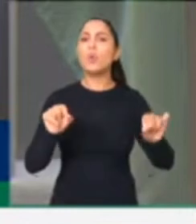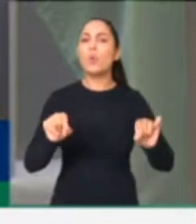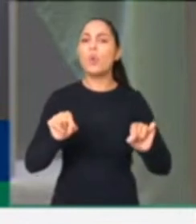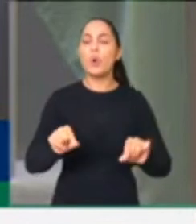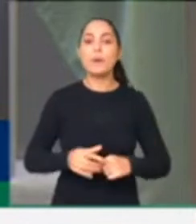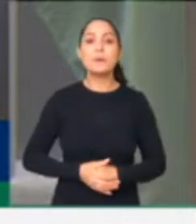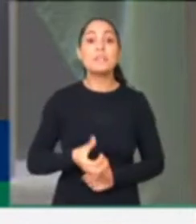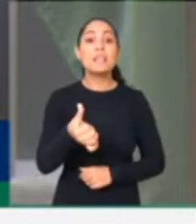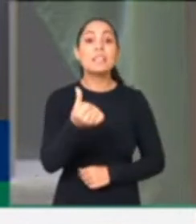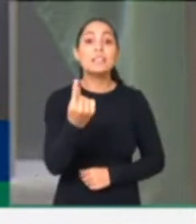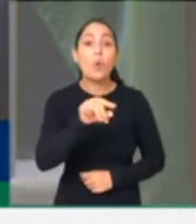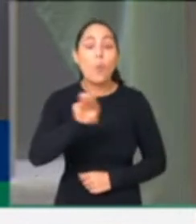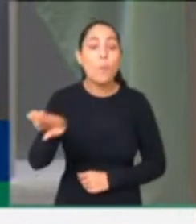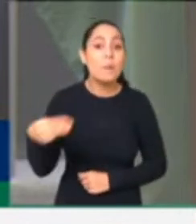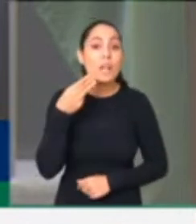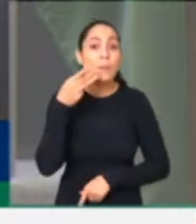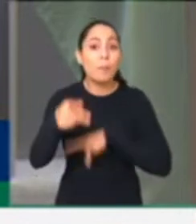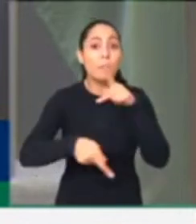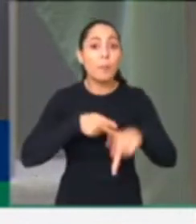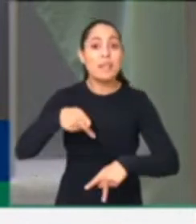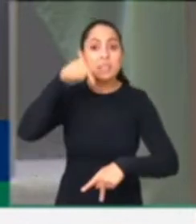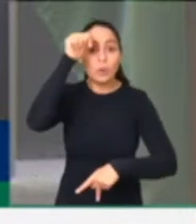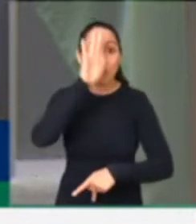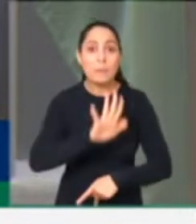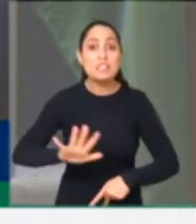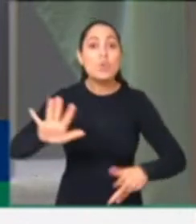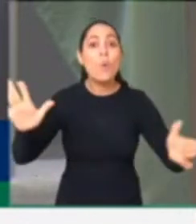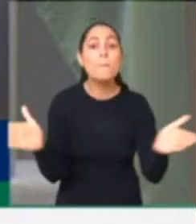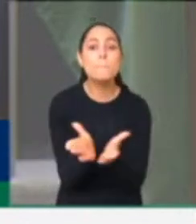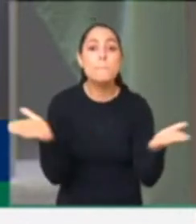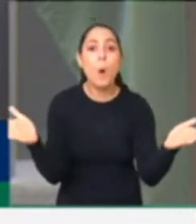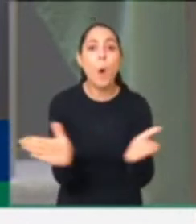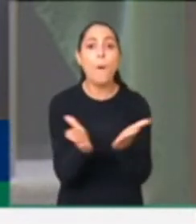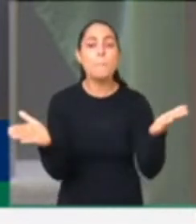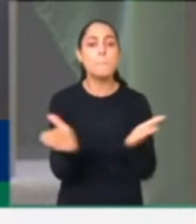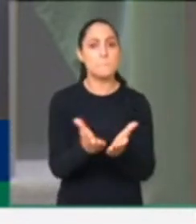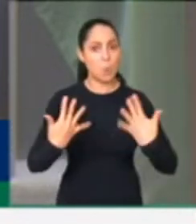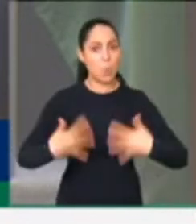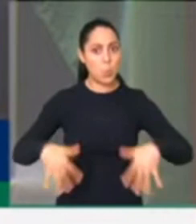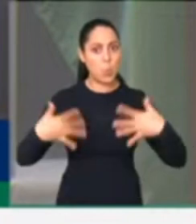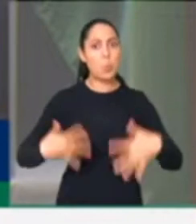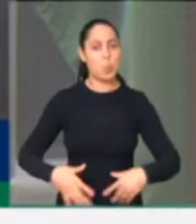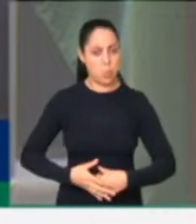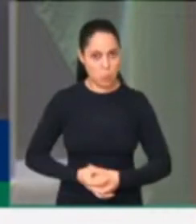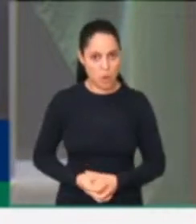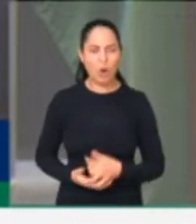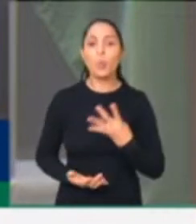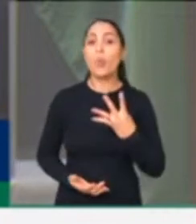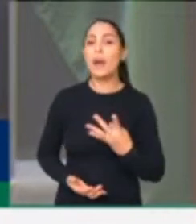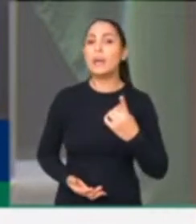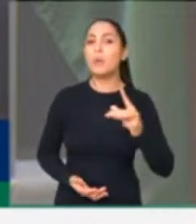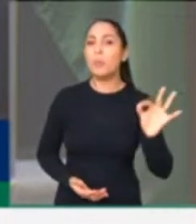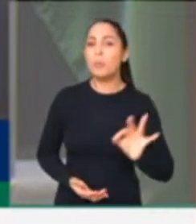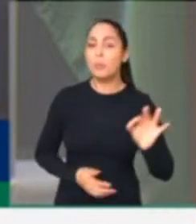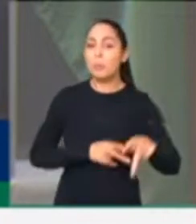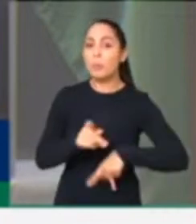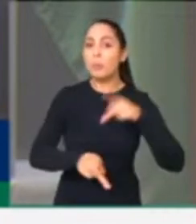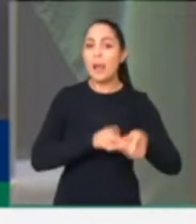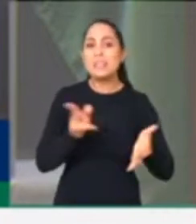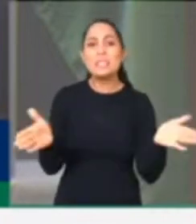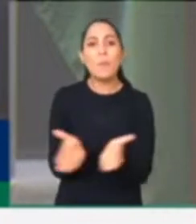pobreza, o que representa quase 30% da população e um aumento de